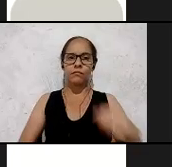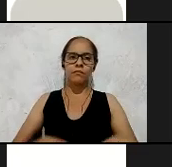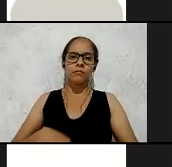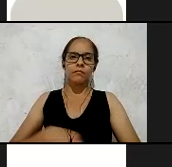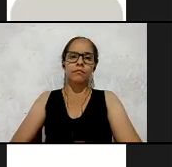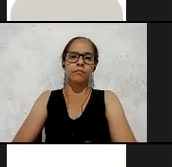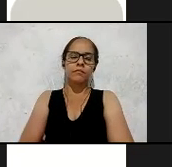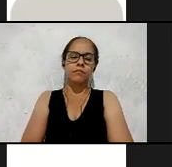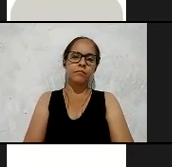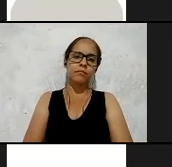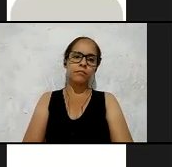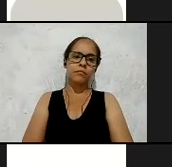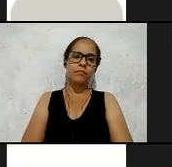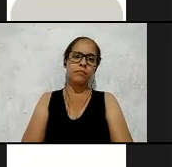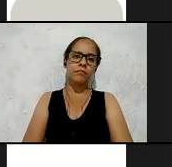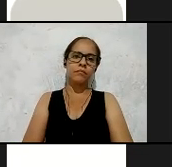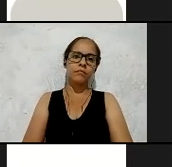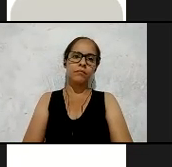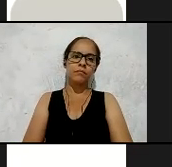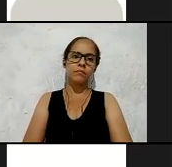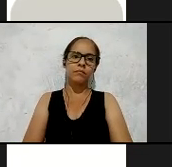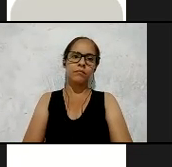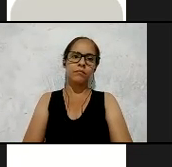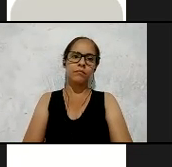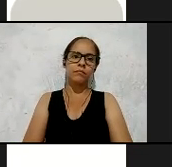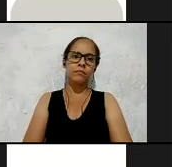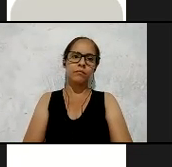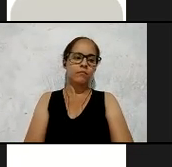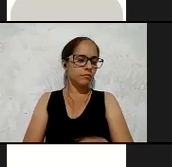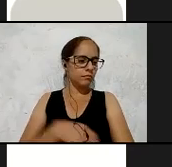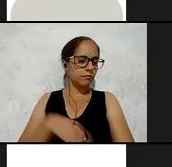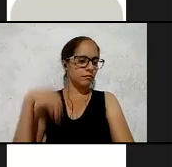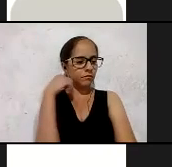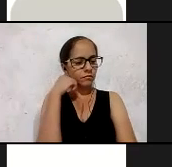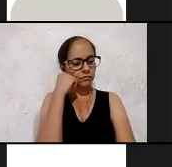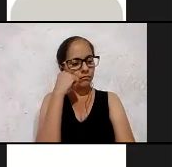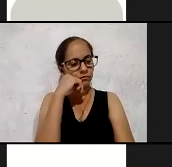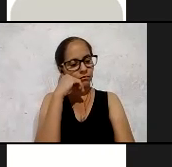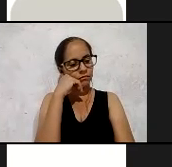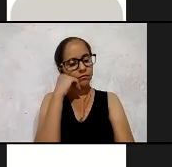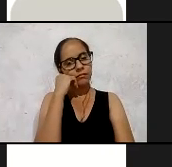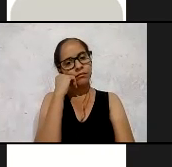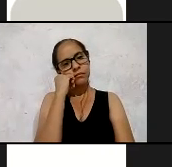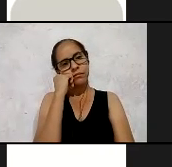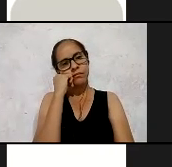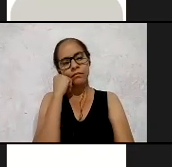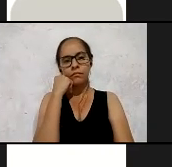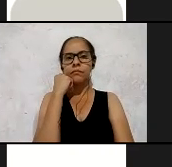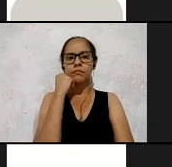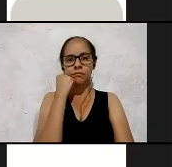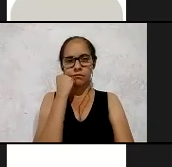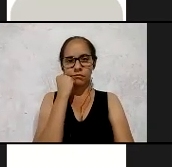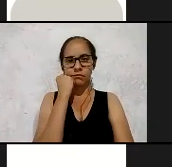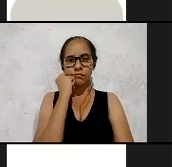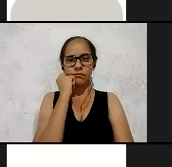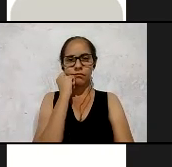resposta à demanda de uma sociedade tecnológica. Vocês estão lembrados que